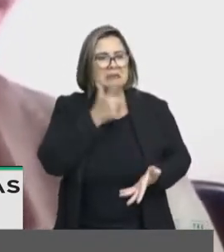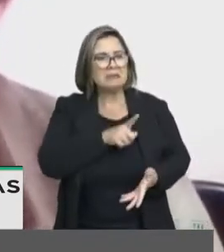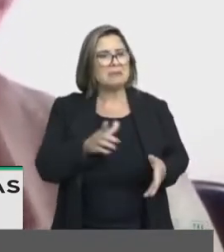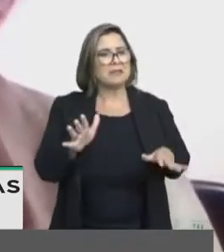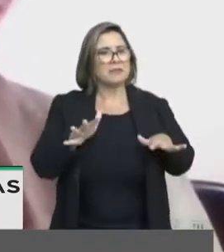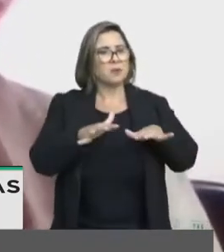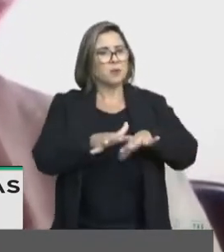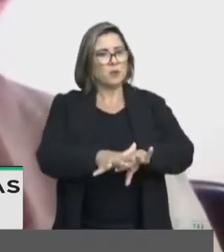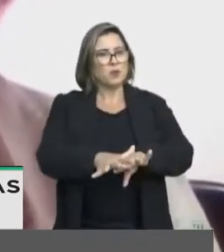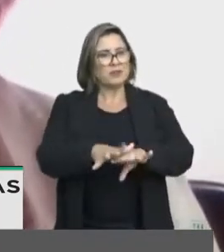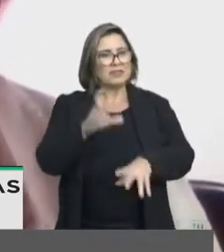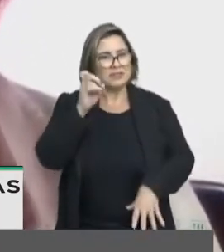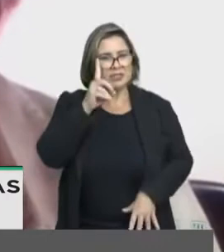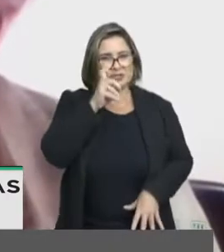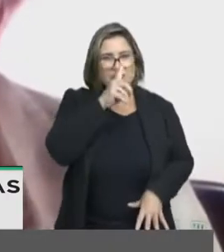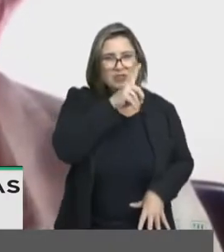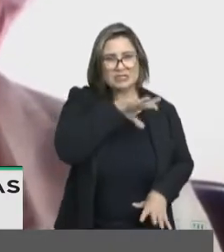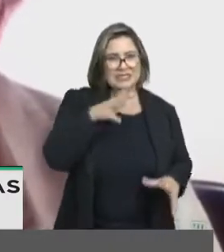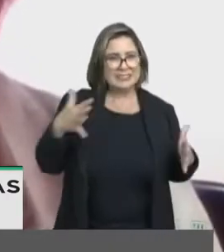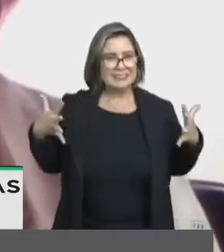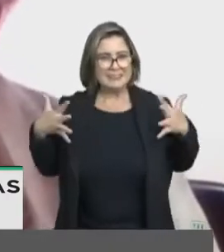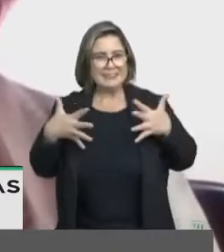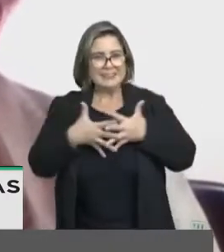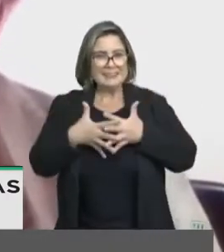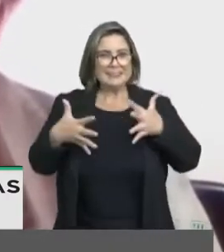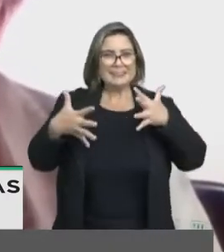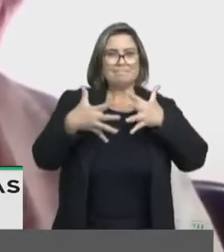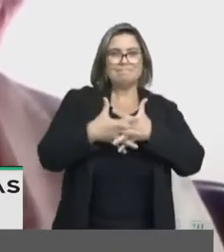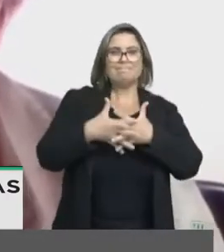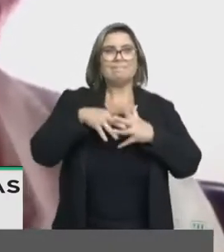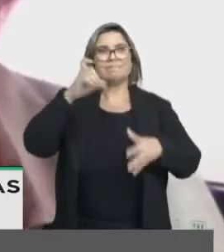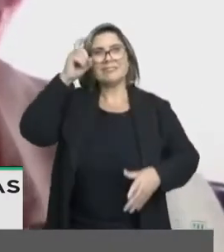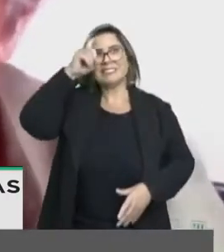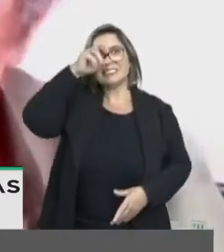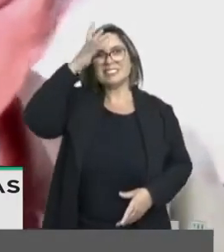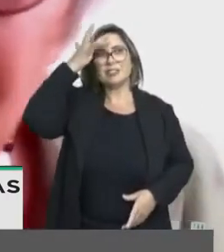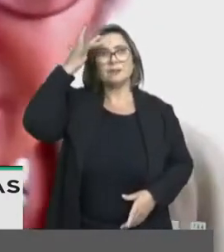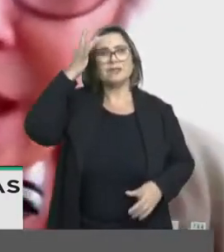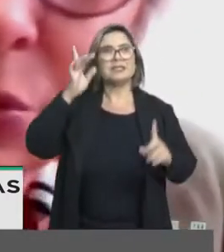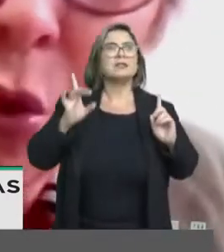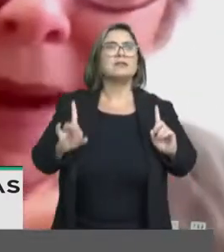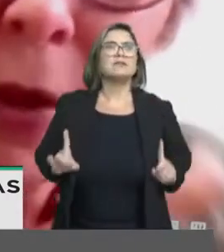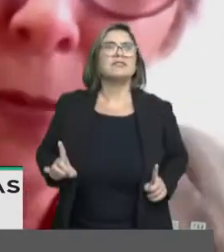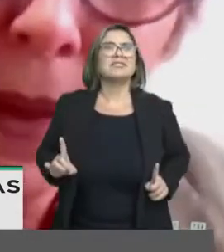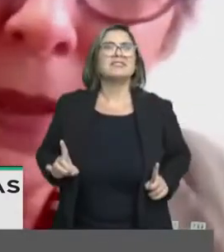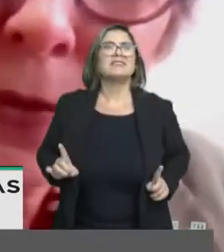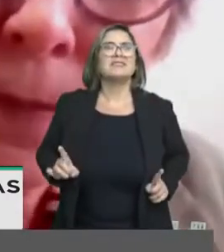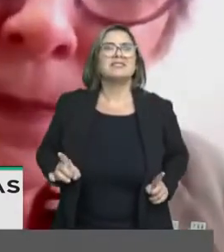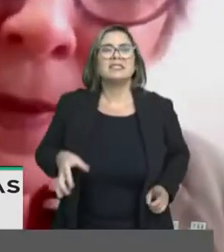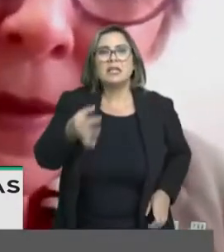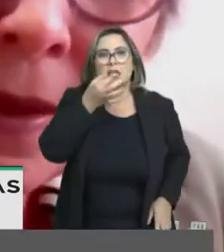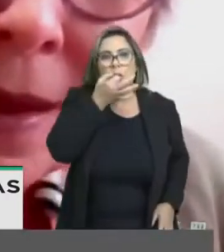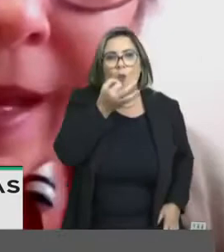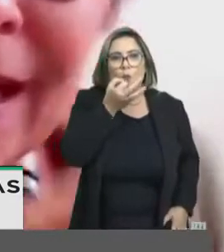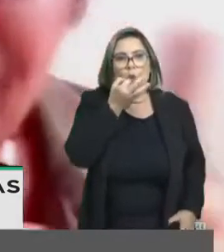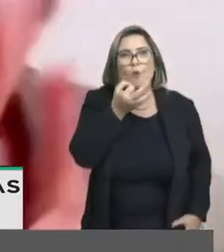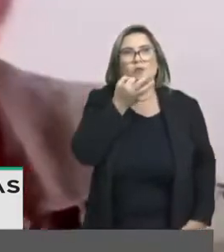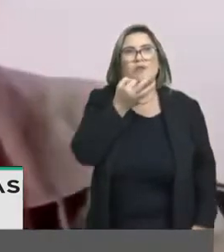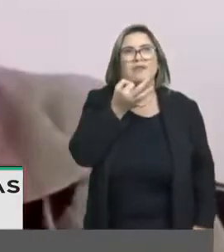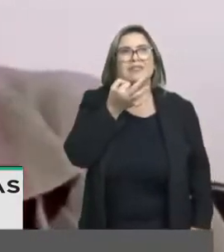ou dificultar e precarizar a inclusão de pessoas com deficiência em função e tendo como argumento